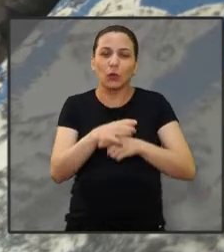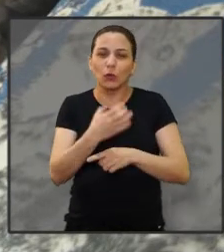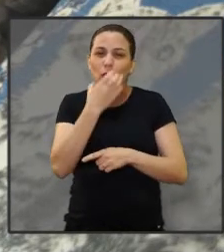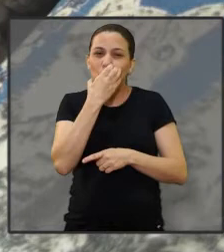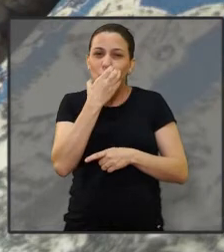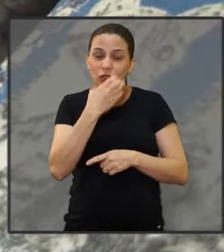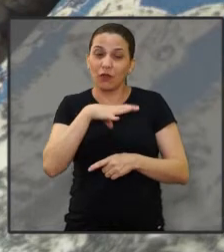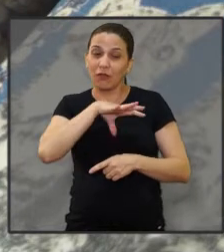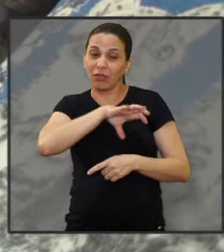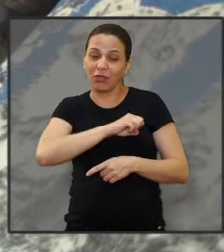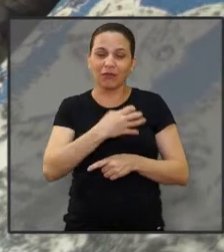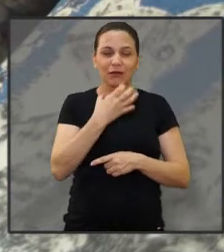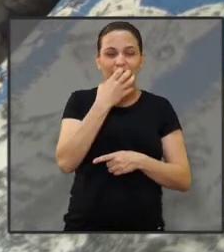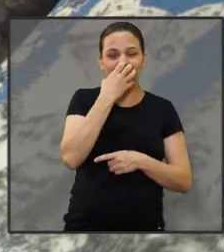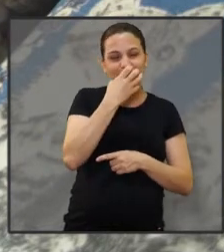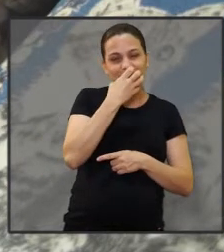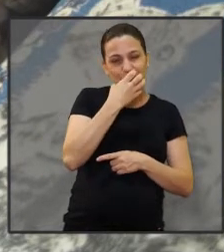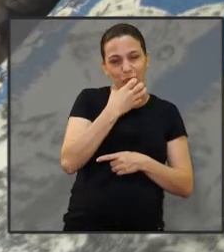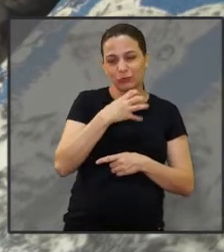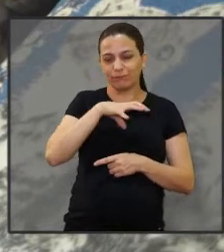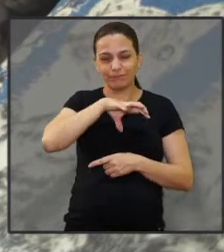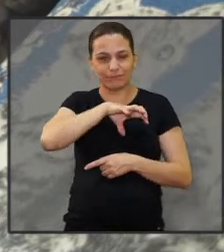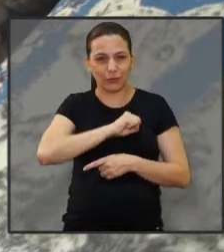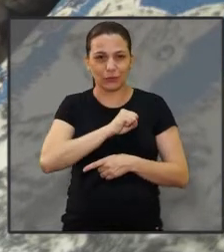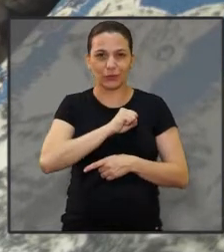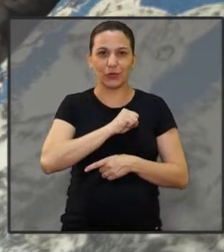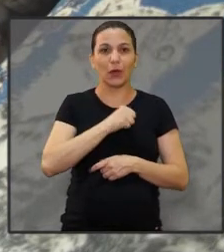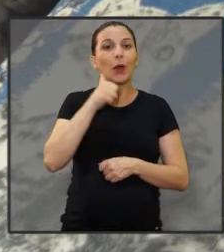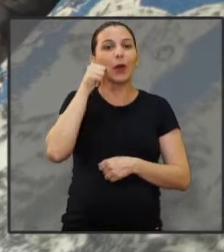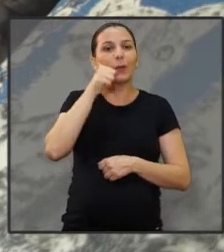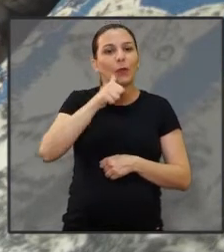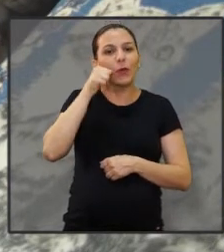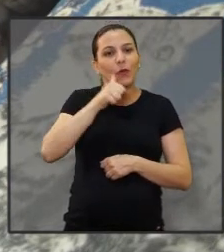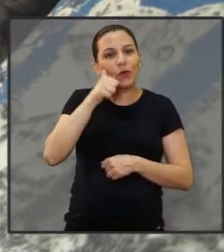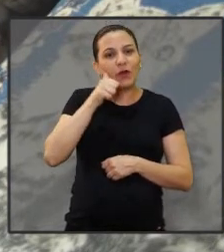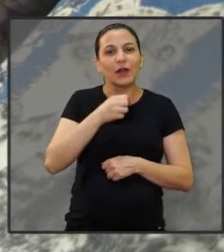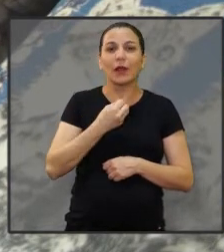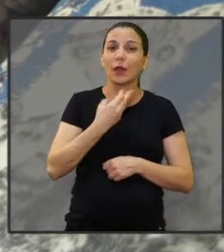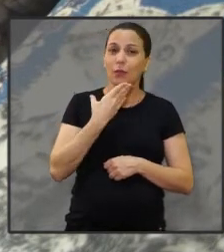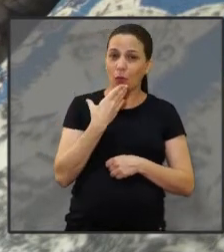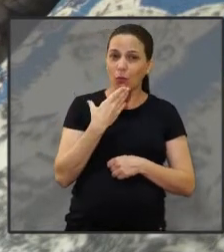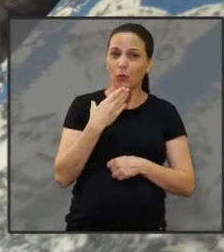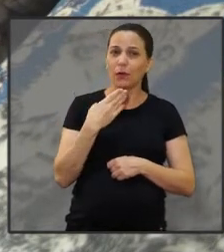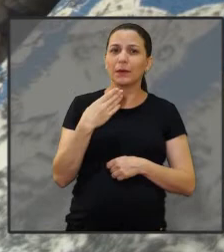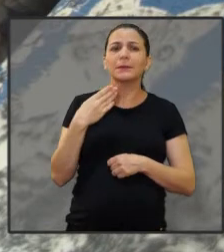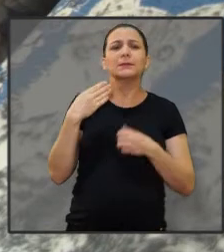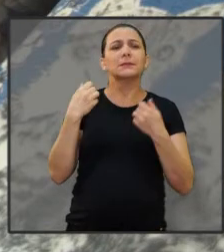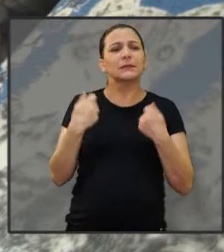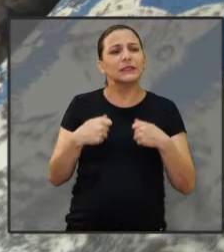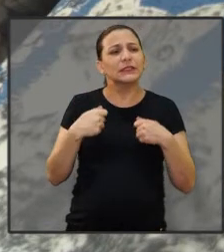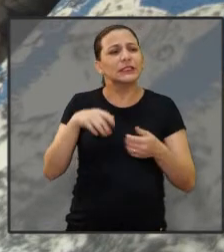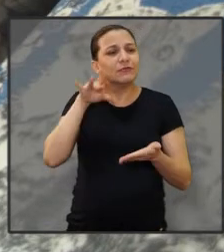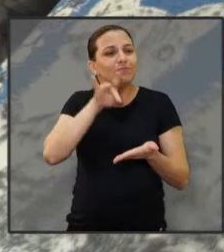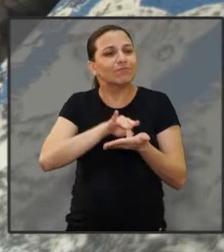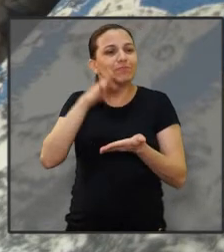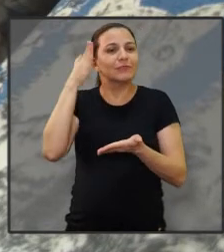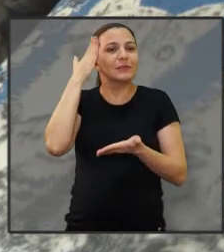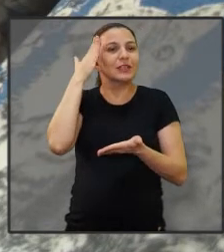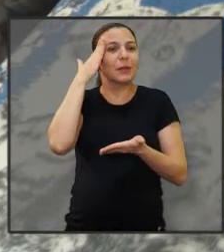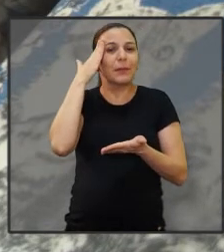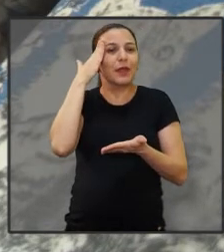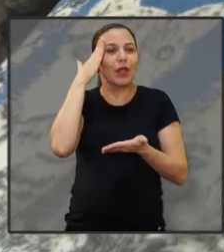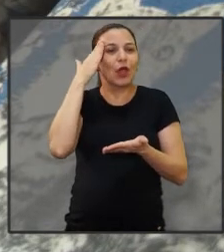que são uns amores. Então, por isso que eu falo para você, ser mulher é muito bom. A gente tem que saber ser a mulher.